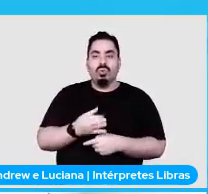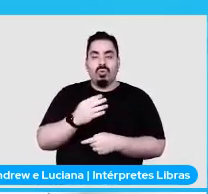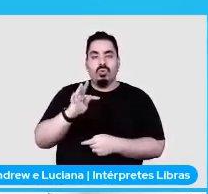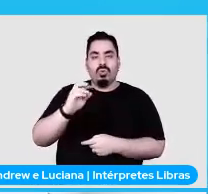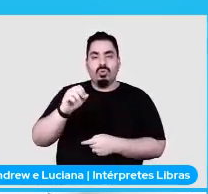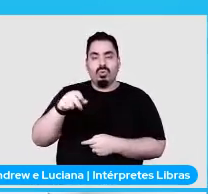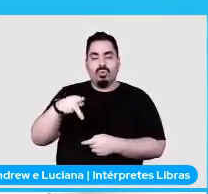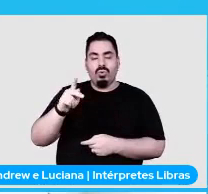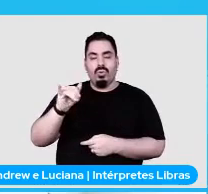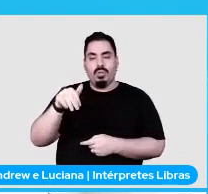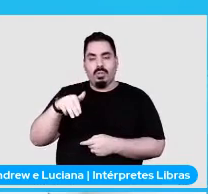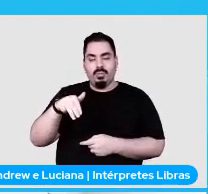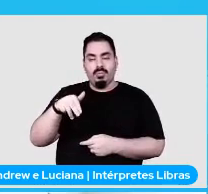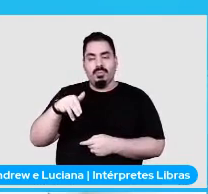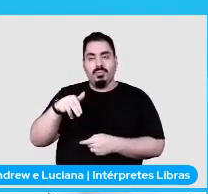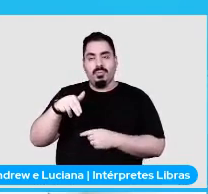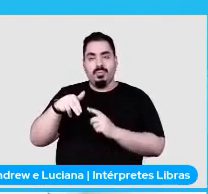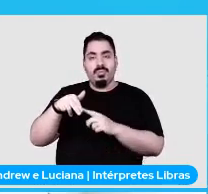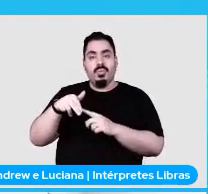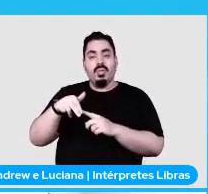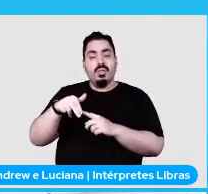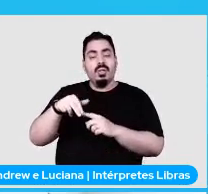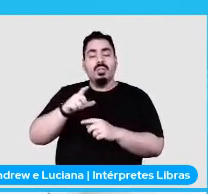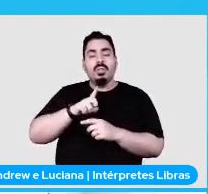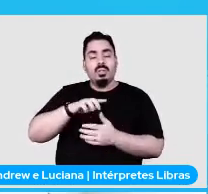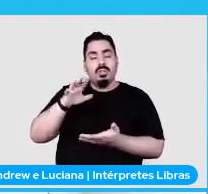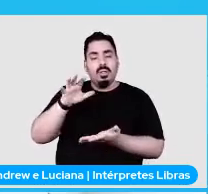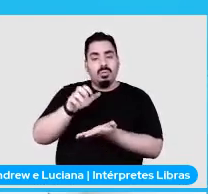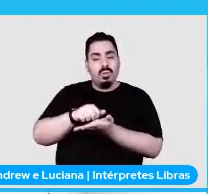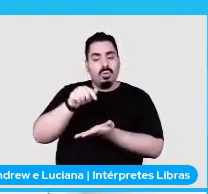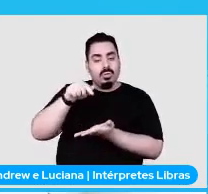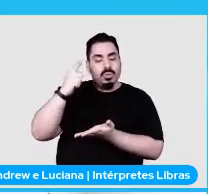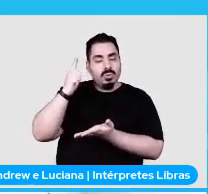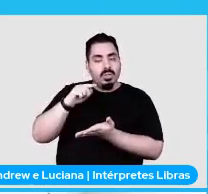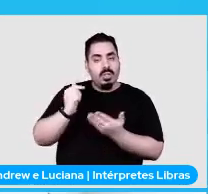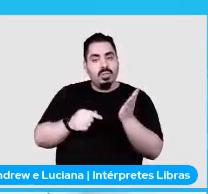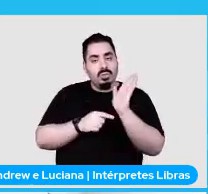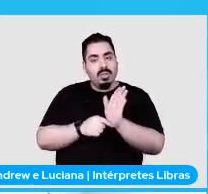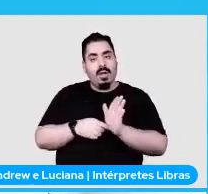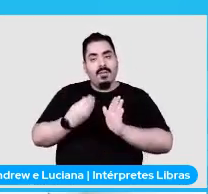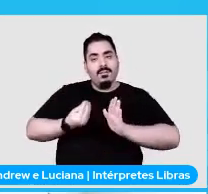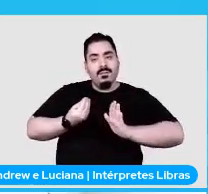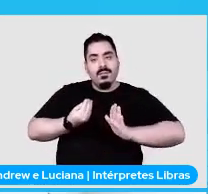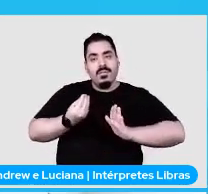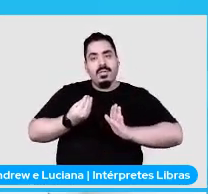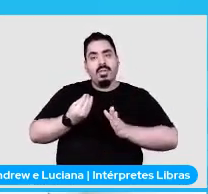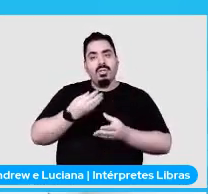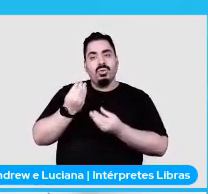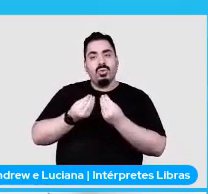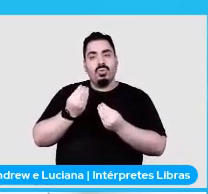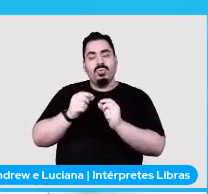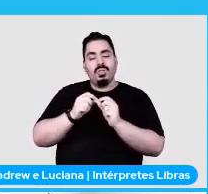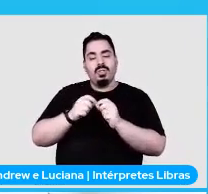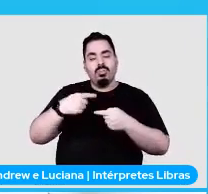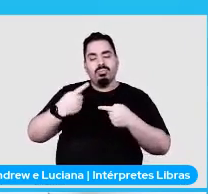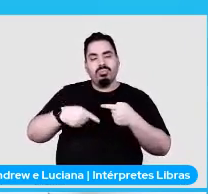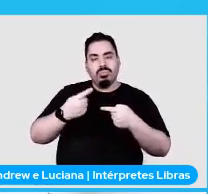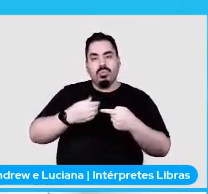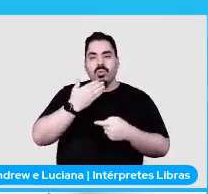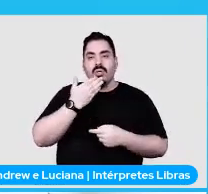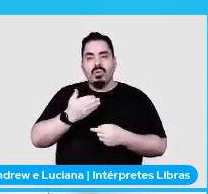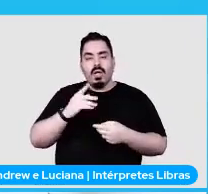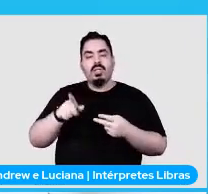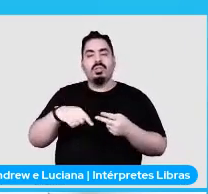ali entre o downloader para facilitar a vida da gente em relação ao retry, ao processamento da resposta, enfim. Depois que essa